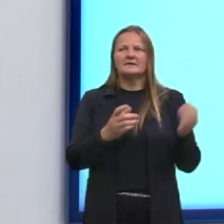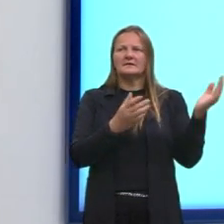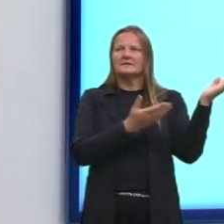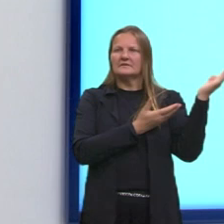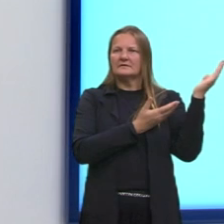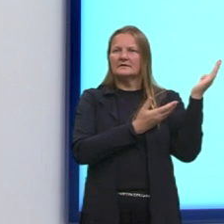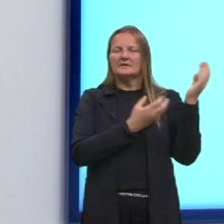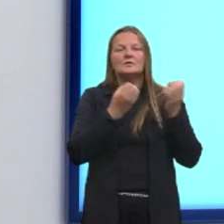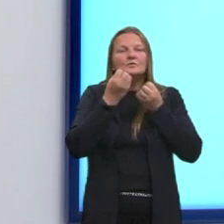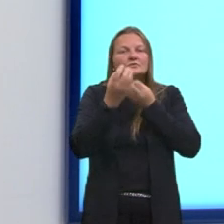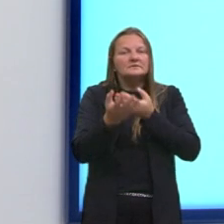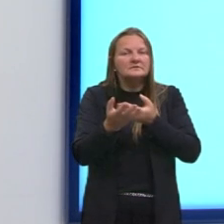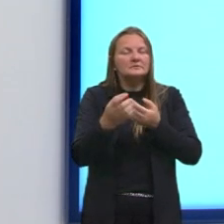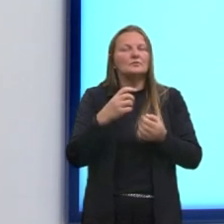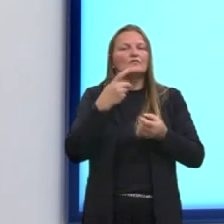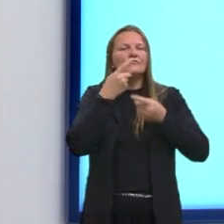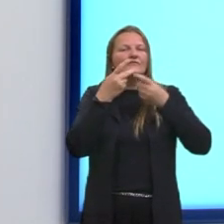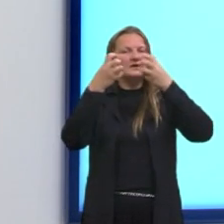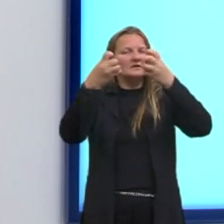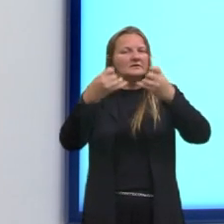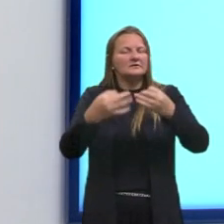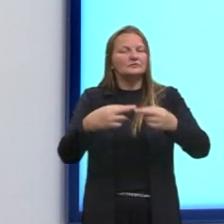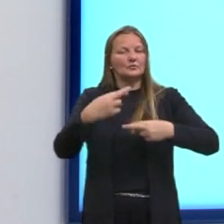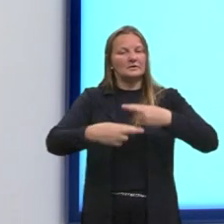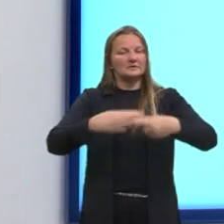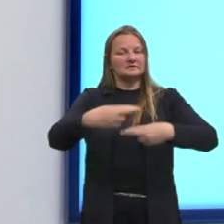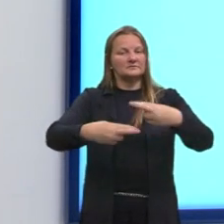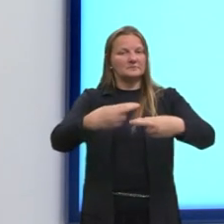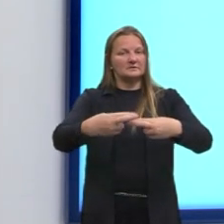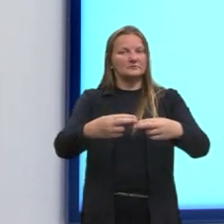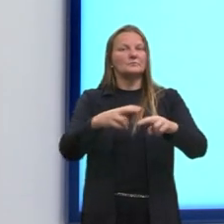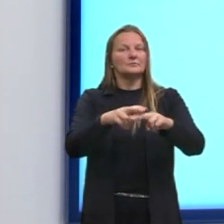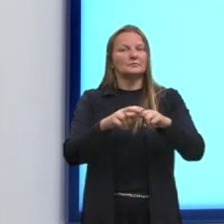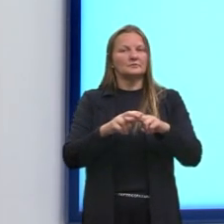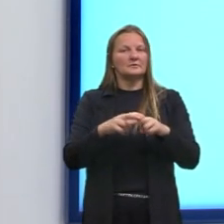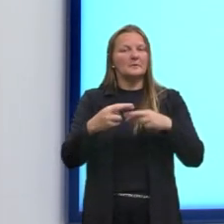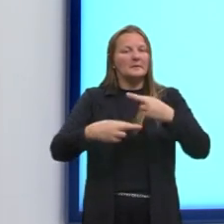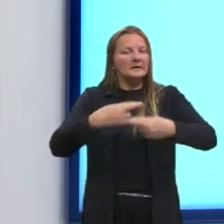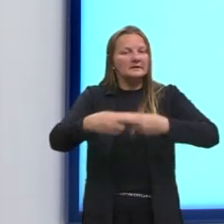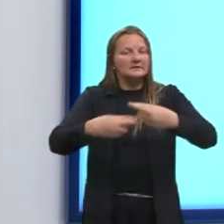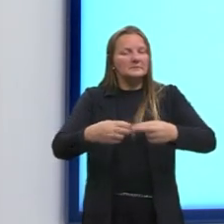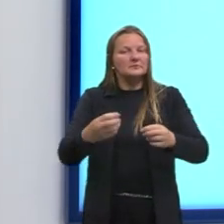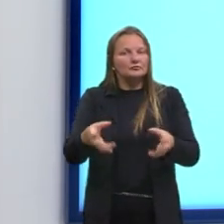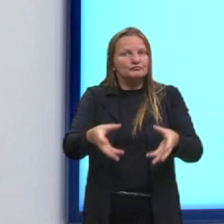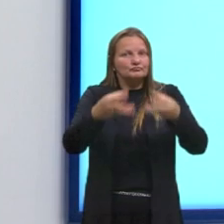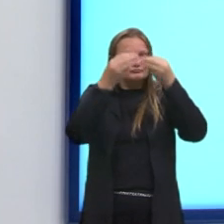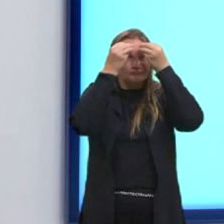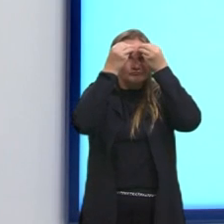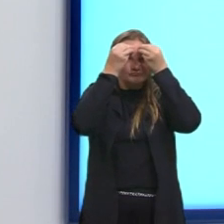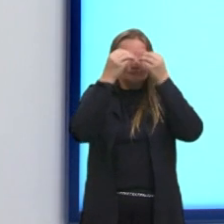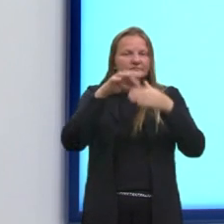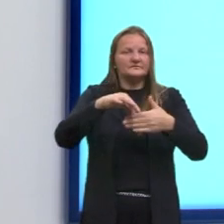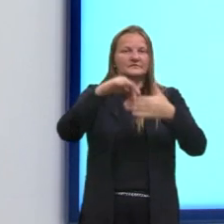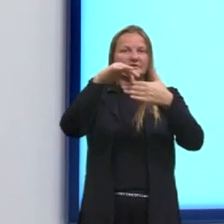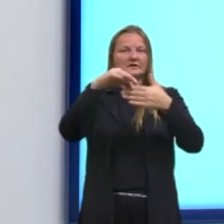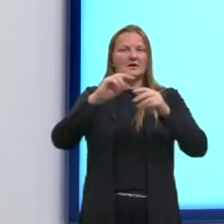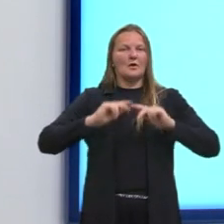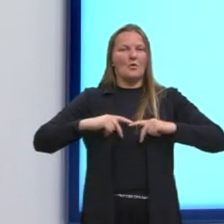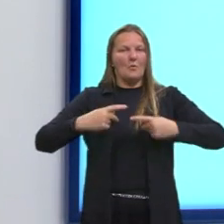citação falando sobre o Renascimento. Sempre que a gente pensa no Renascimento, então, a gente destaca